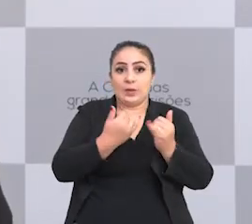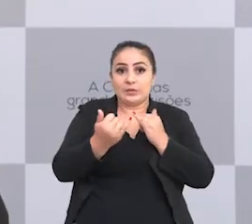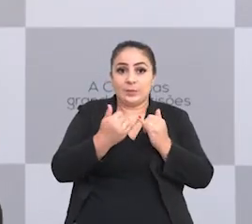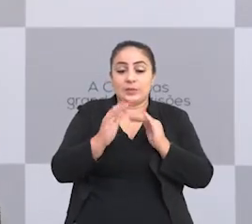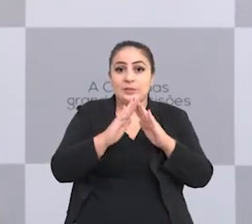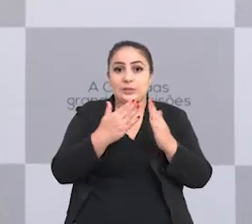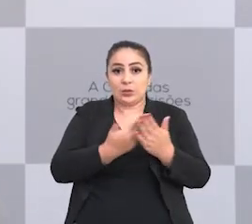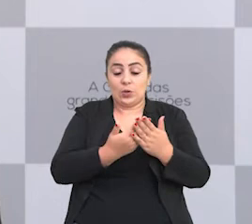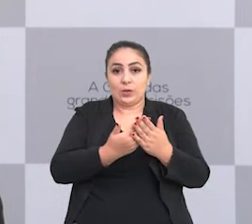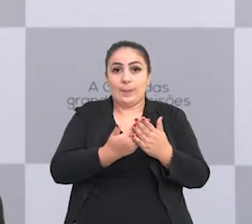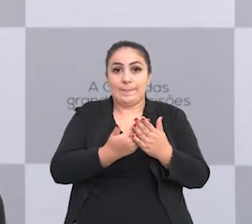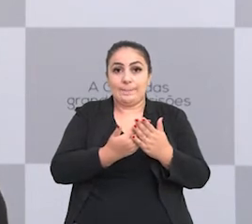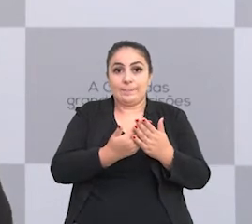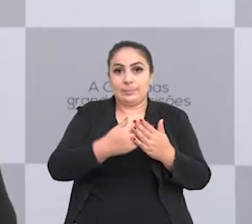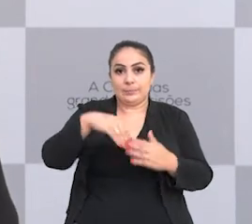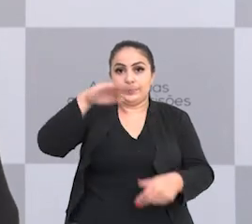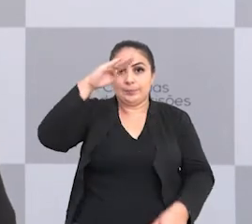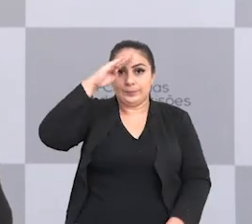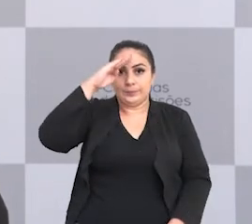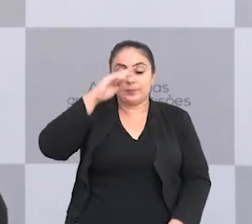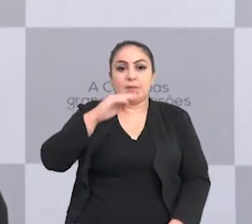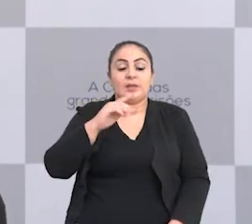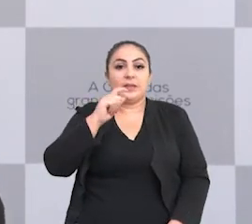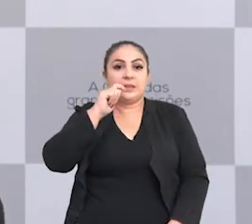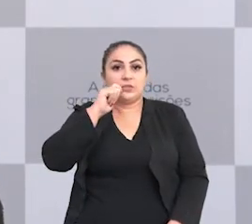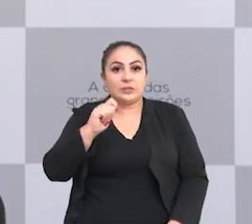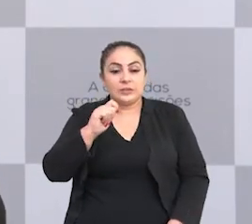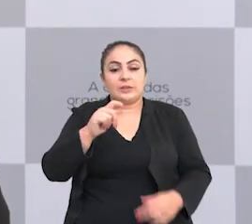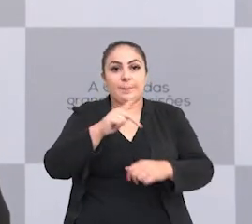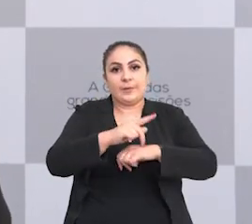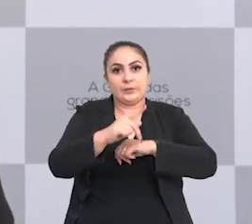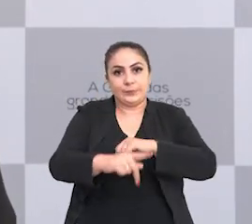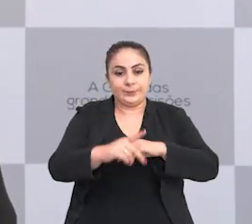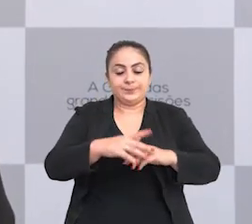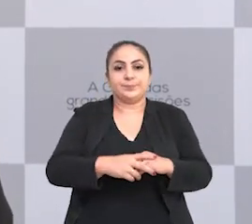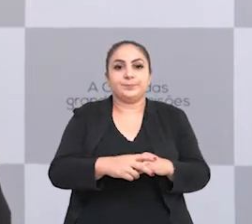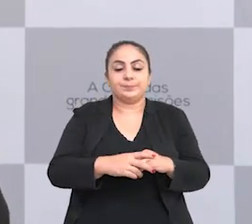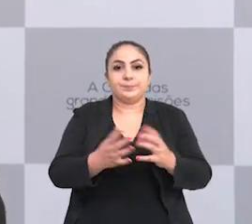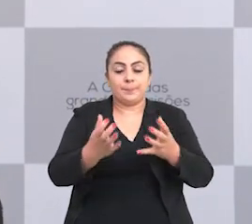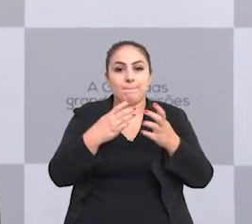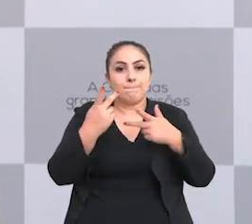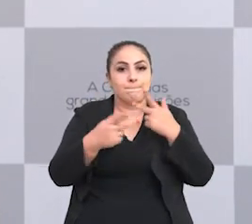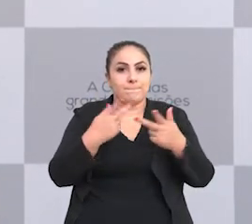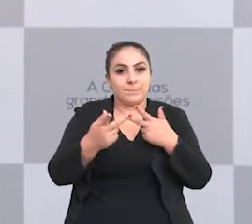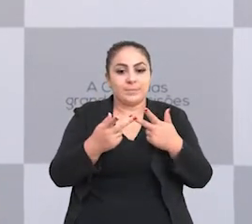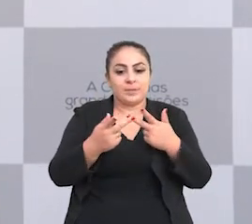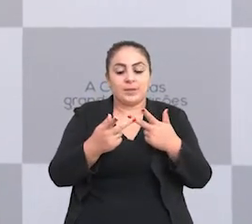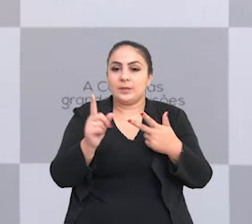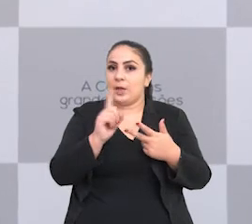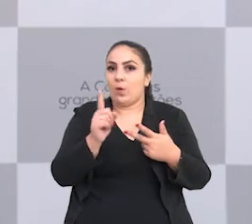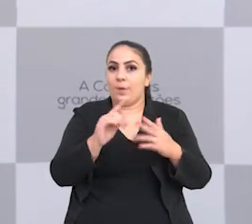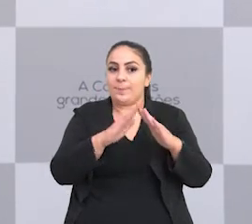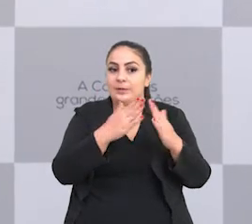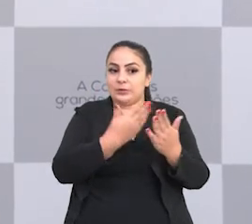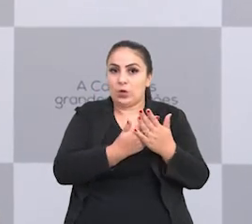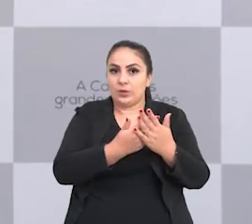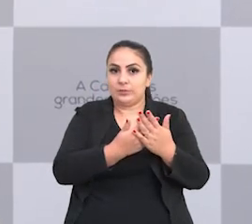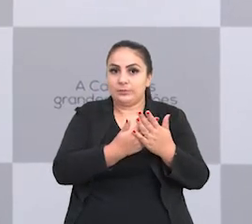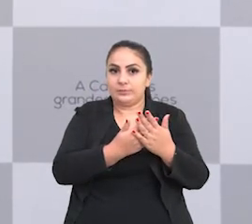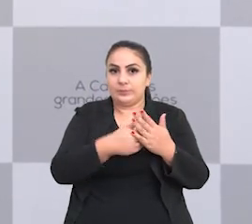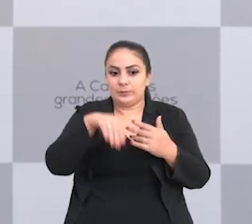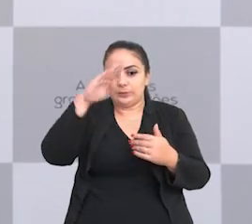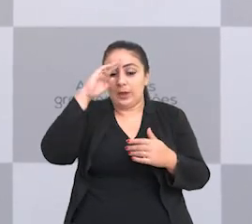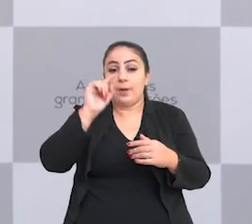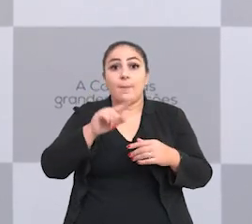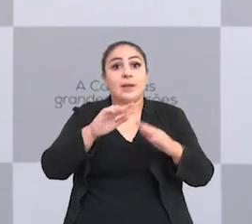aqui como exemplo de escola militar, o Tiradentes, aqui em Passo Fundo. Então eu quero deixar claro que não é uma